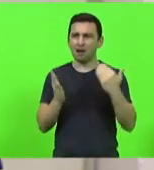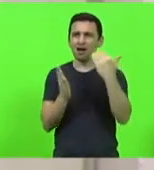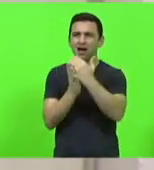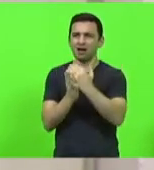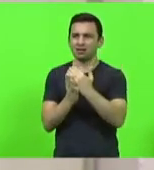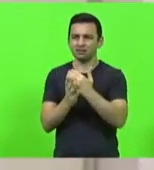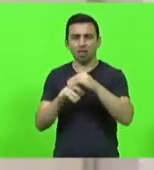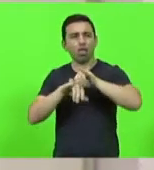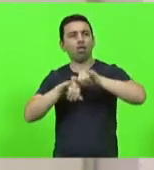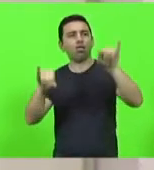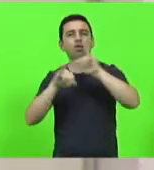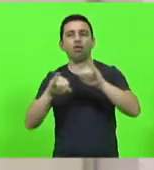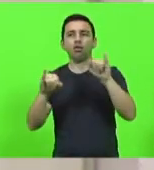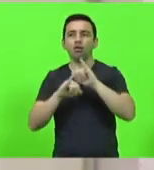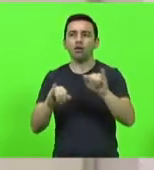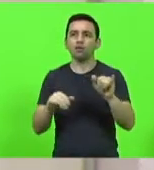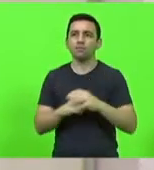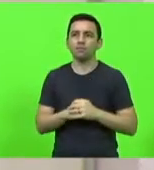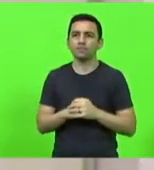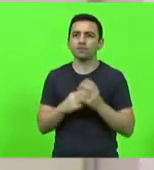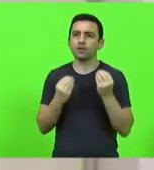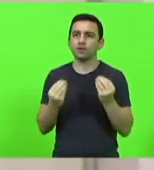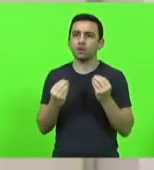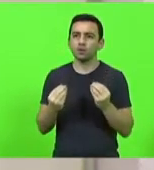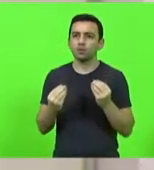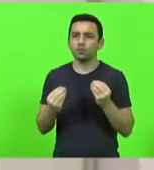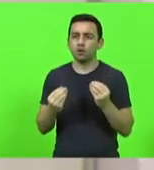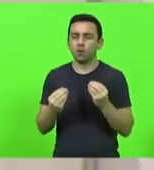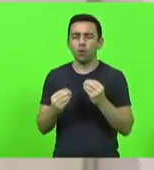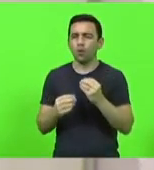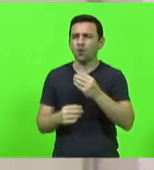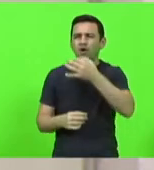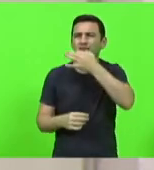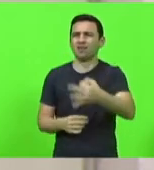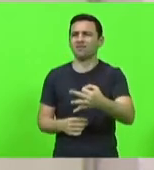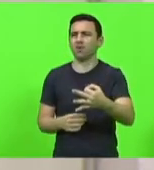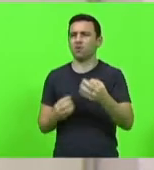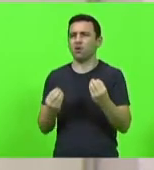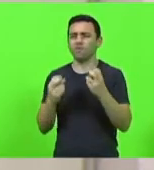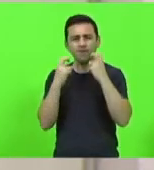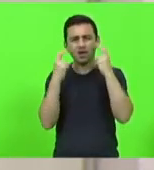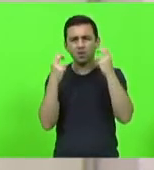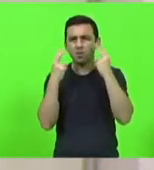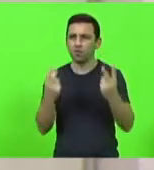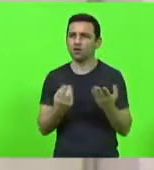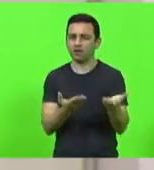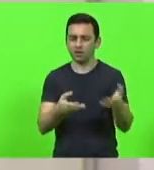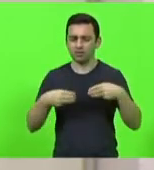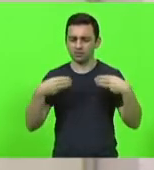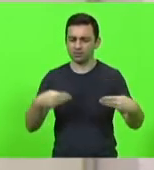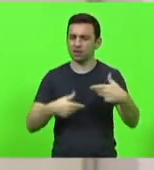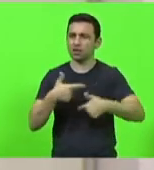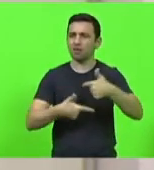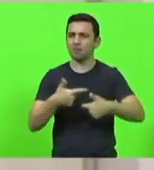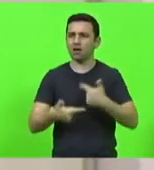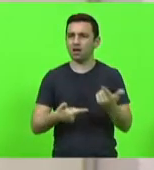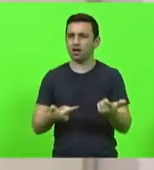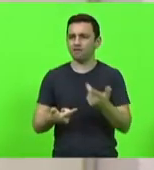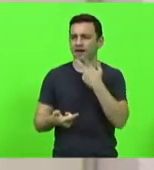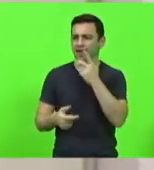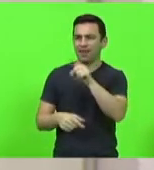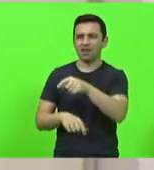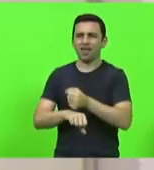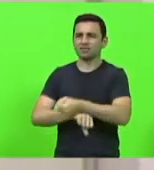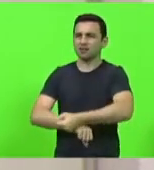midiática. Chega até a beira do ridículo e da vergonha o Ministério do Trabalho alegar mão de obra